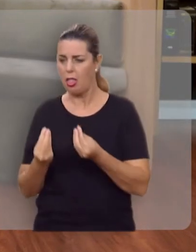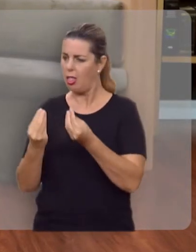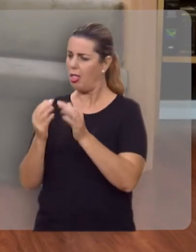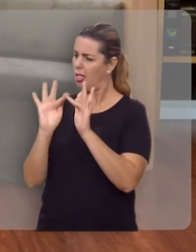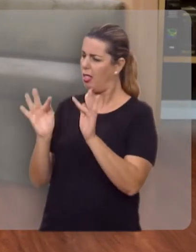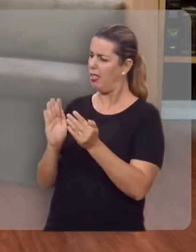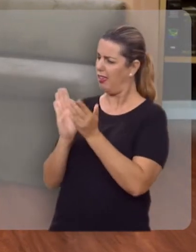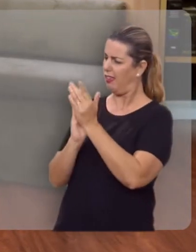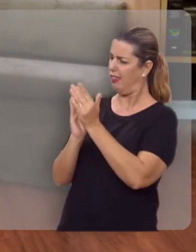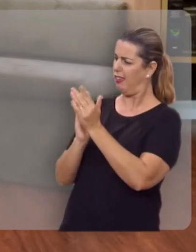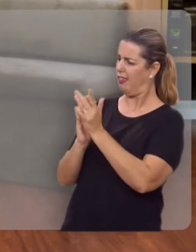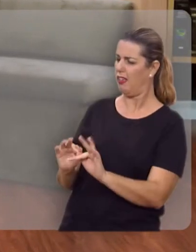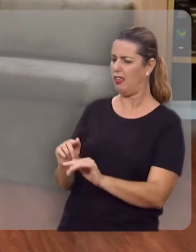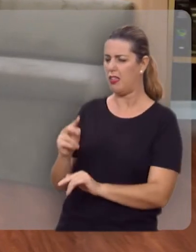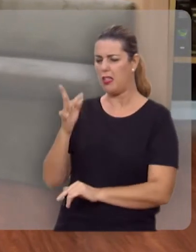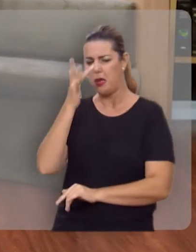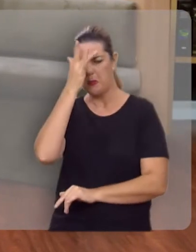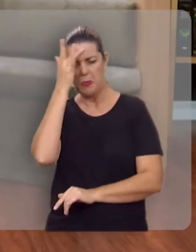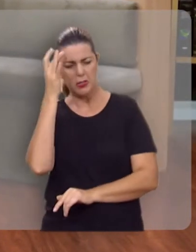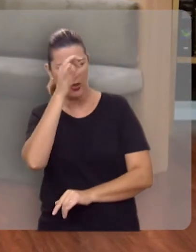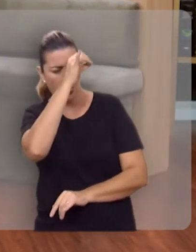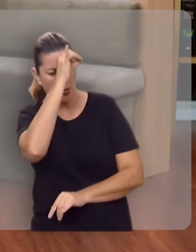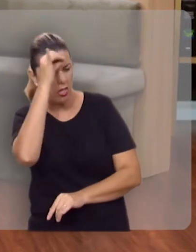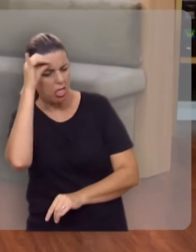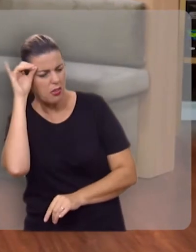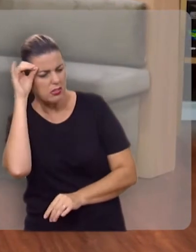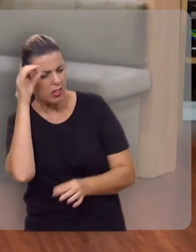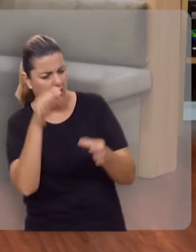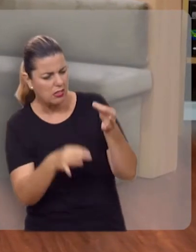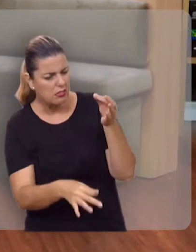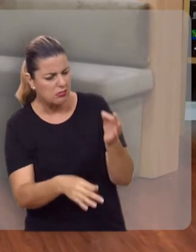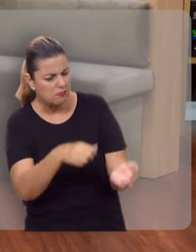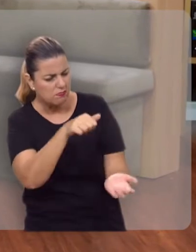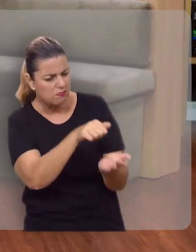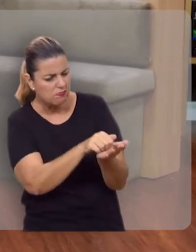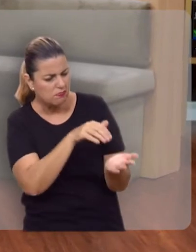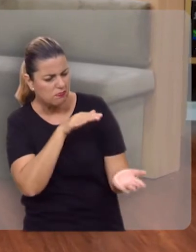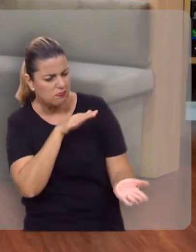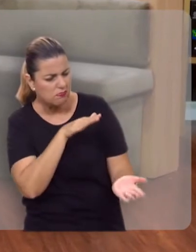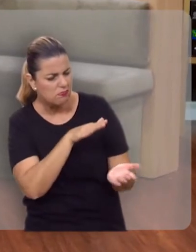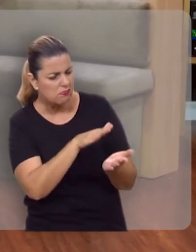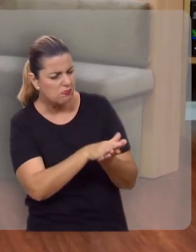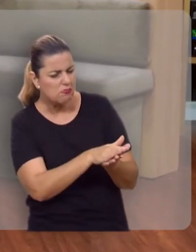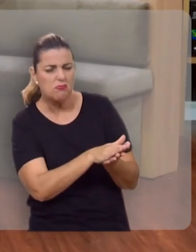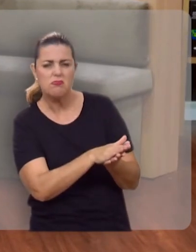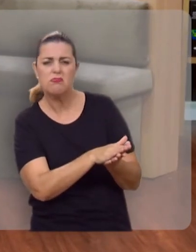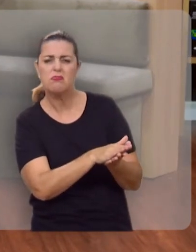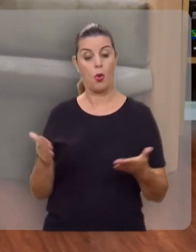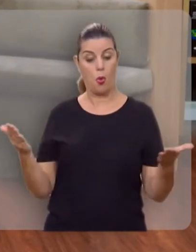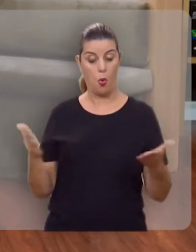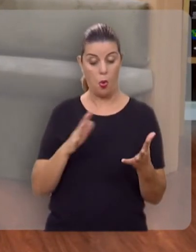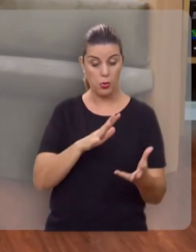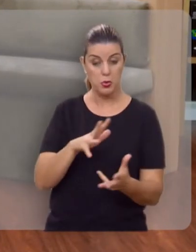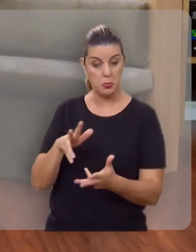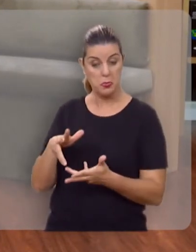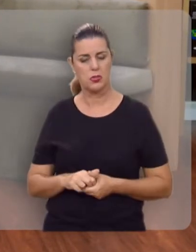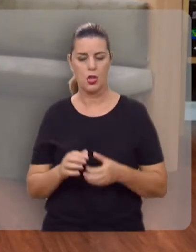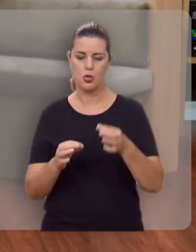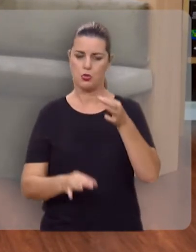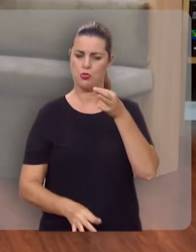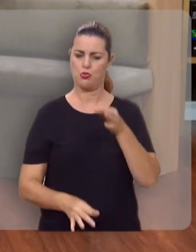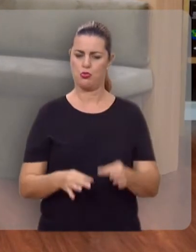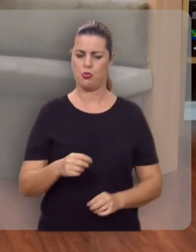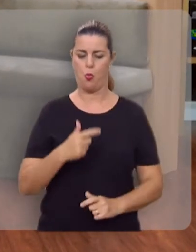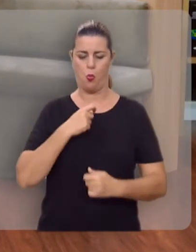condecorados e aplaudidos. E você vê inocentes sendo julgados e condenados a revelir. No mundo de hoje,